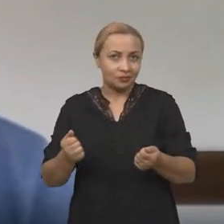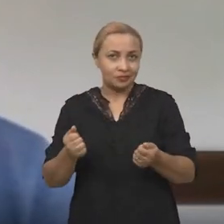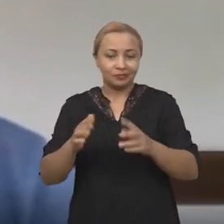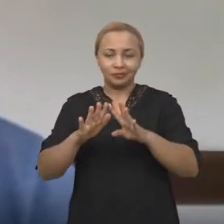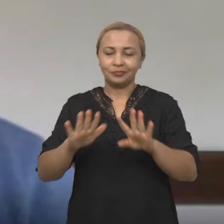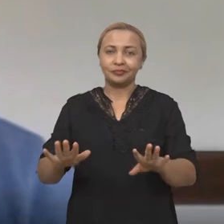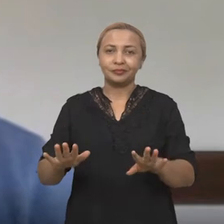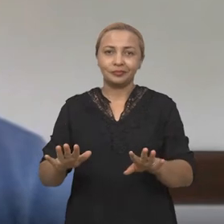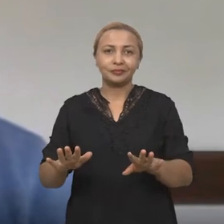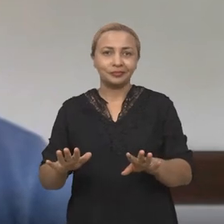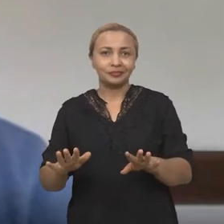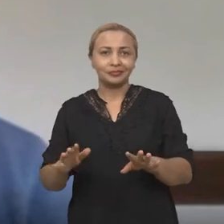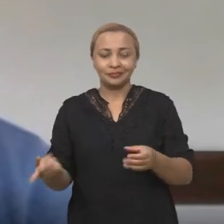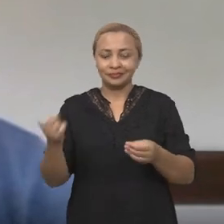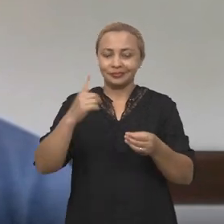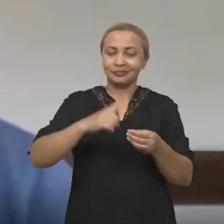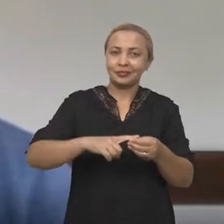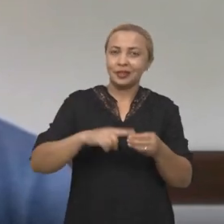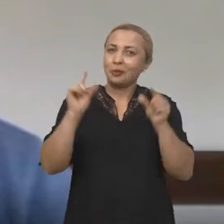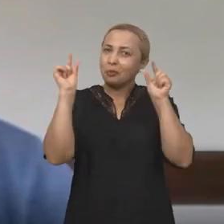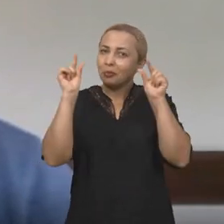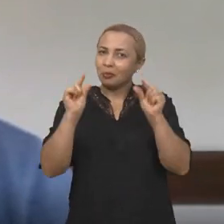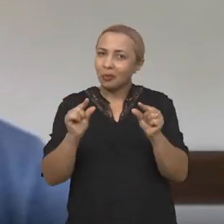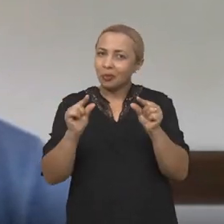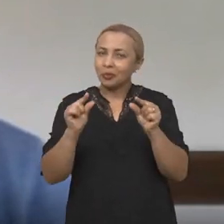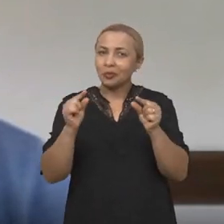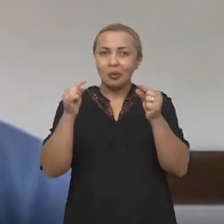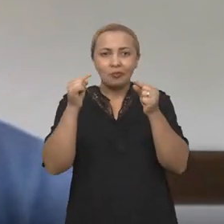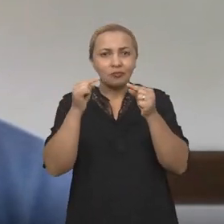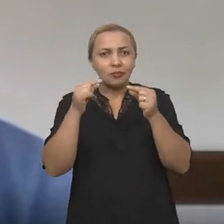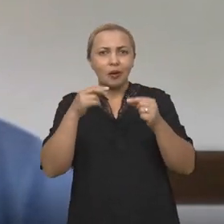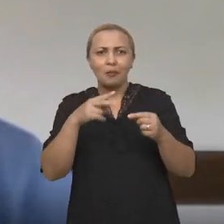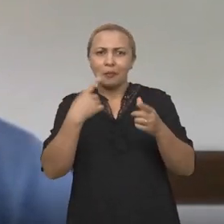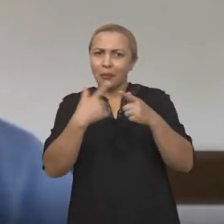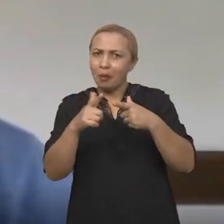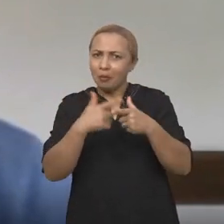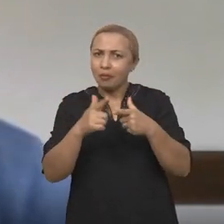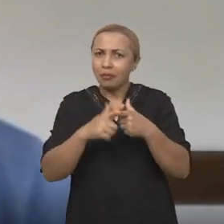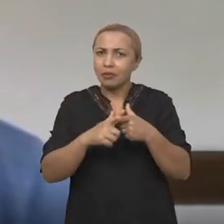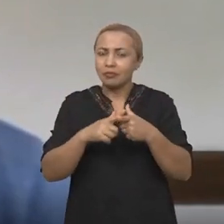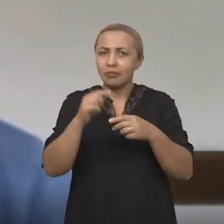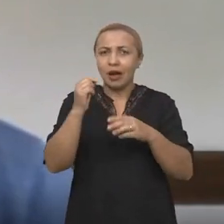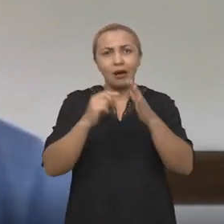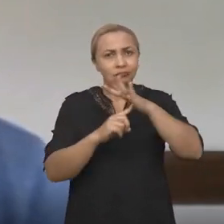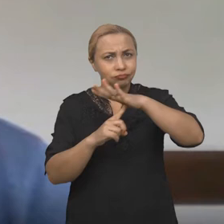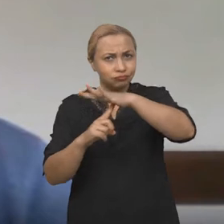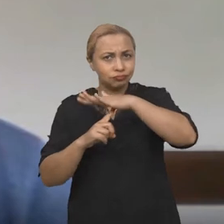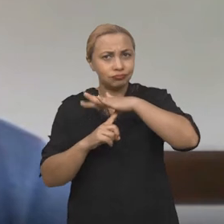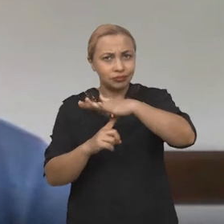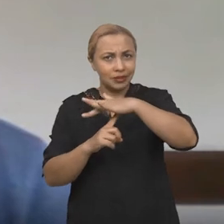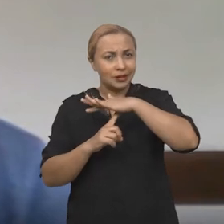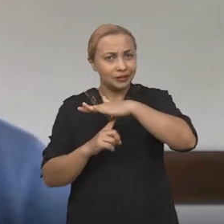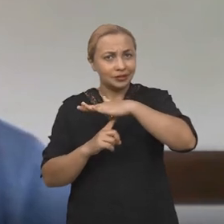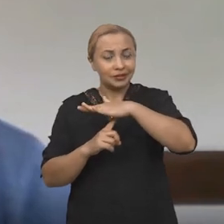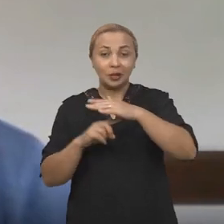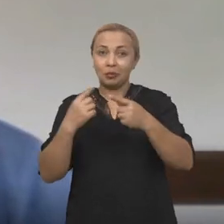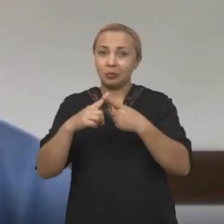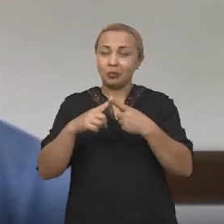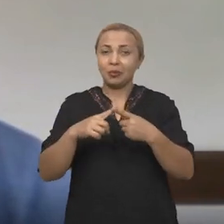no campo. Então isso traz menos impacto ambiental, porque o adubo químico traz,